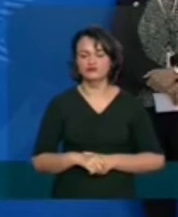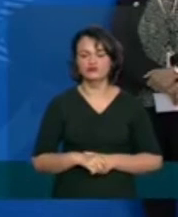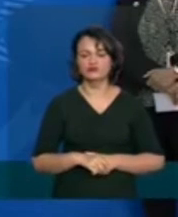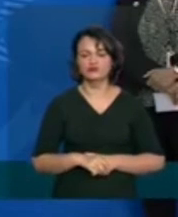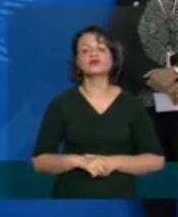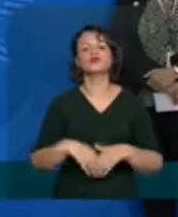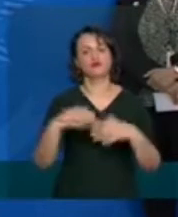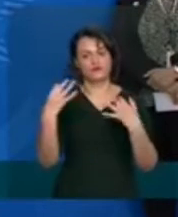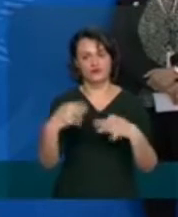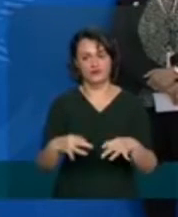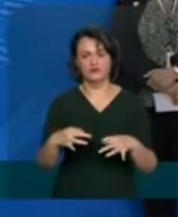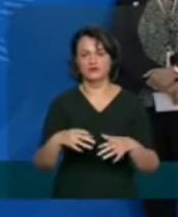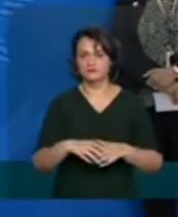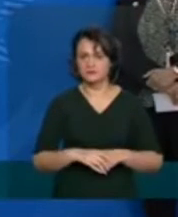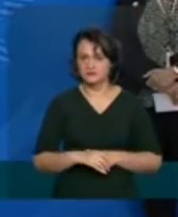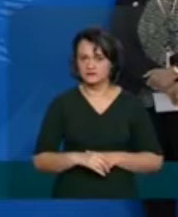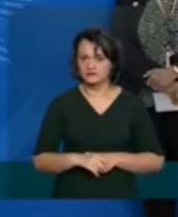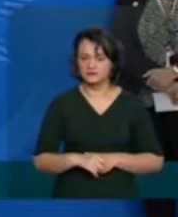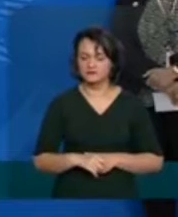confirmados